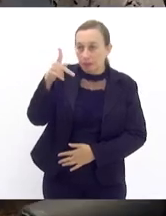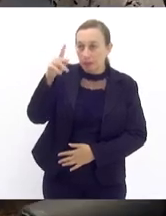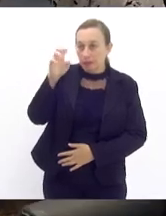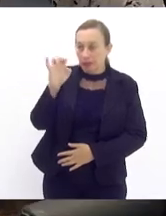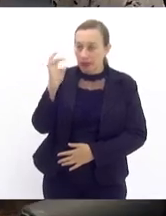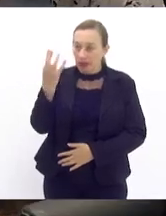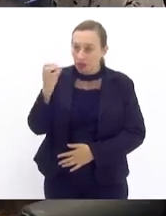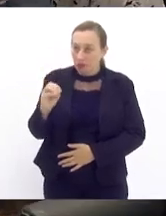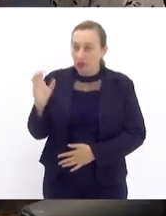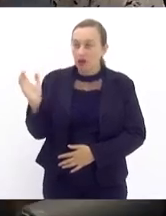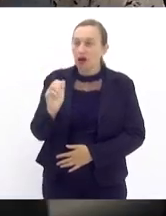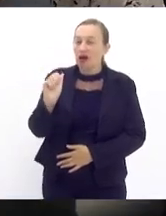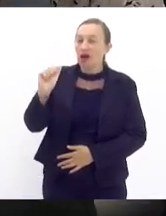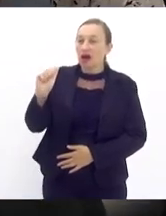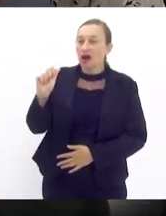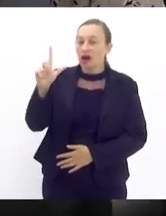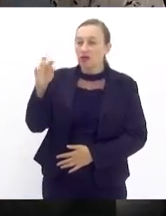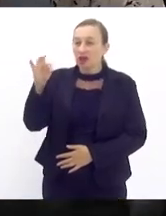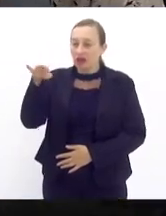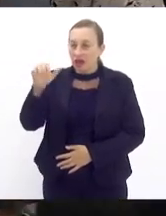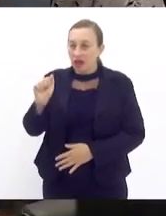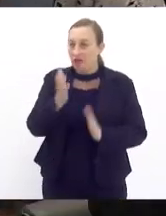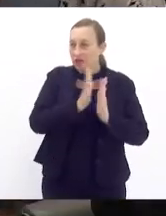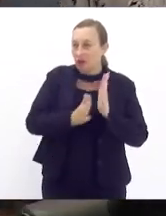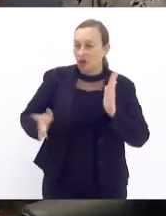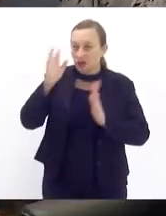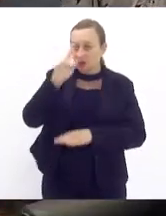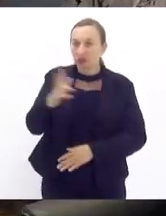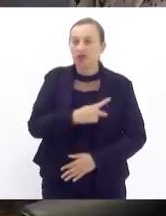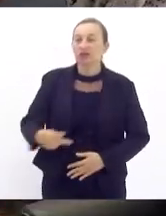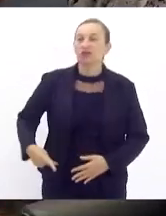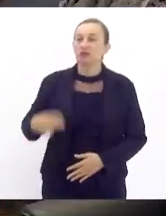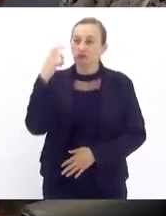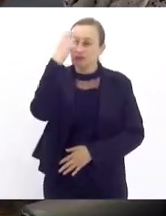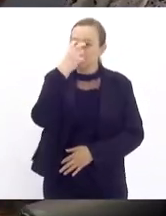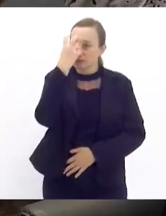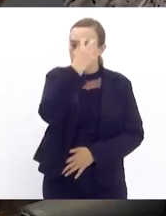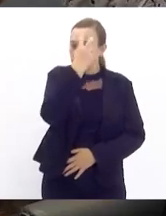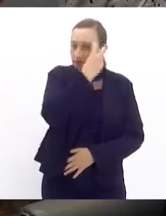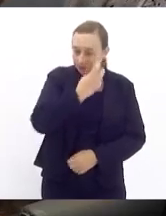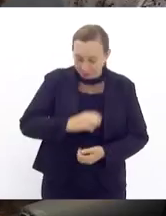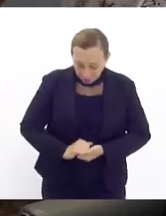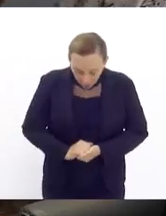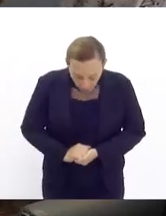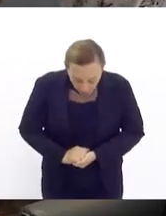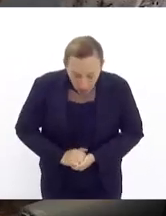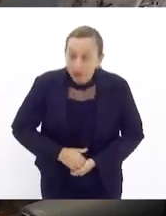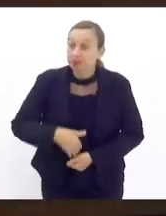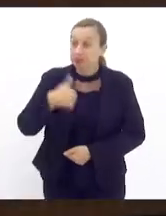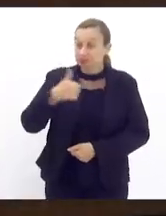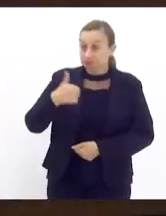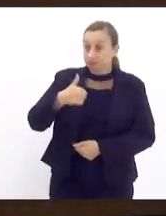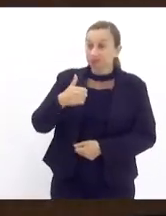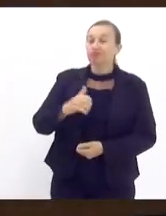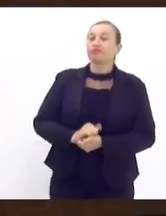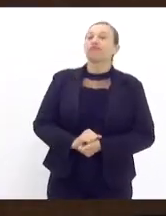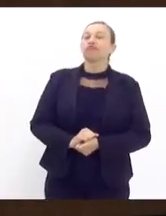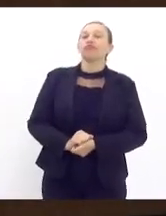Pela ordem, por gentileza. Pela ordem. Presidente, pela ordem aqui, Verônica Lima. Presidente, em primeiro lugar e muito